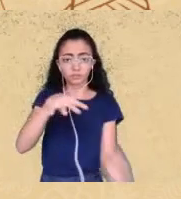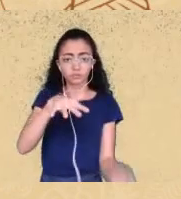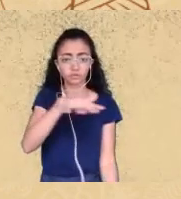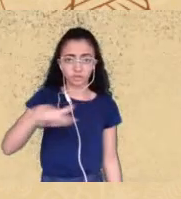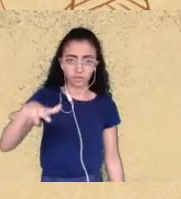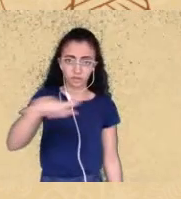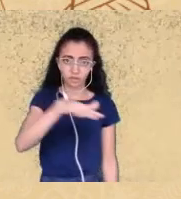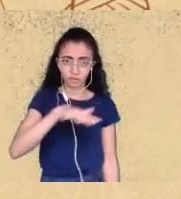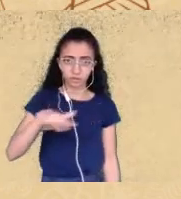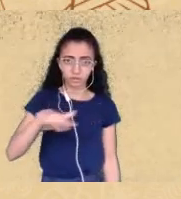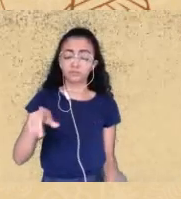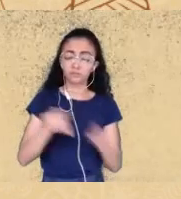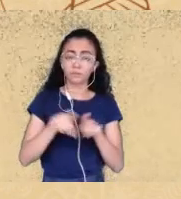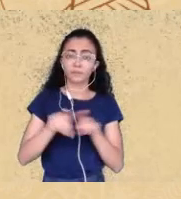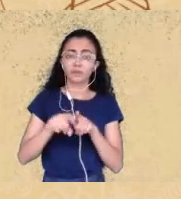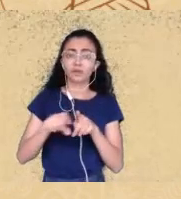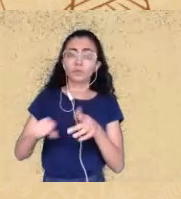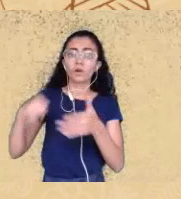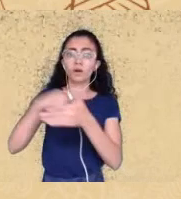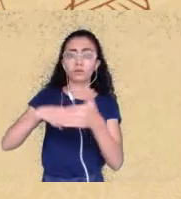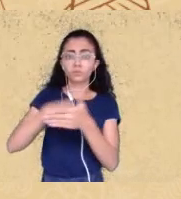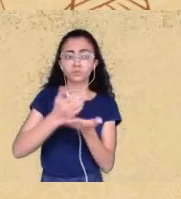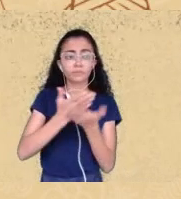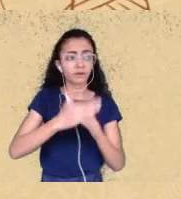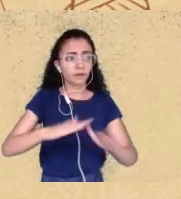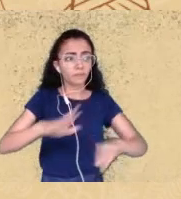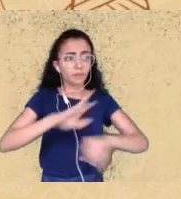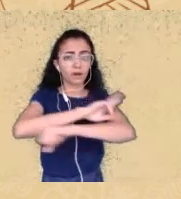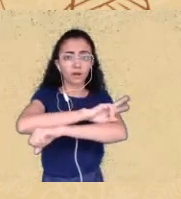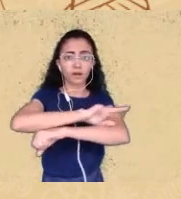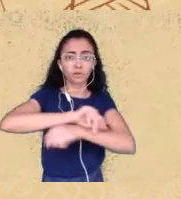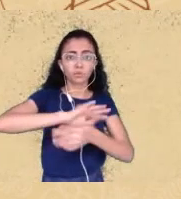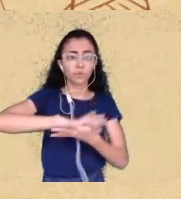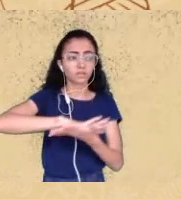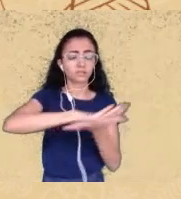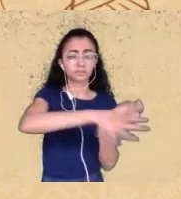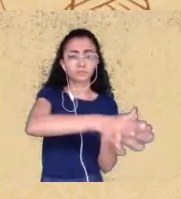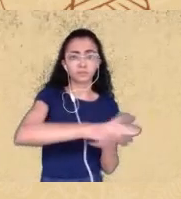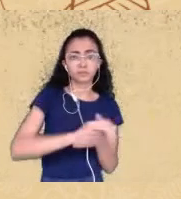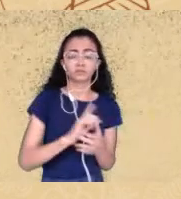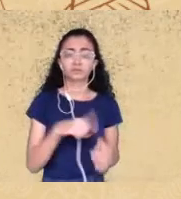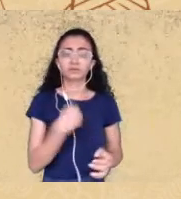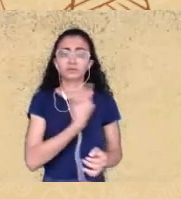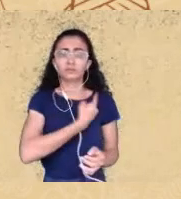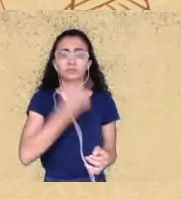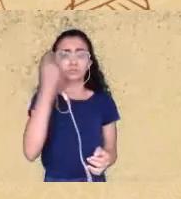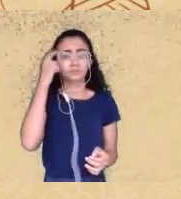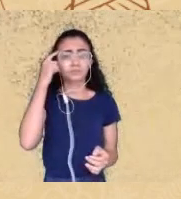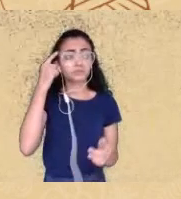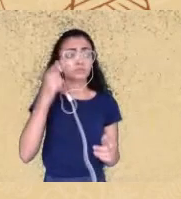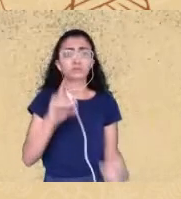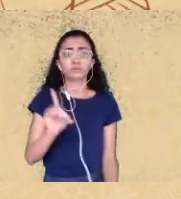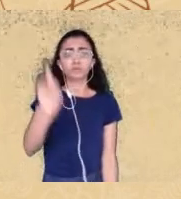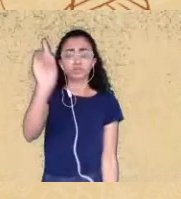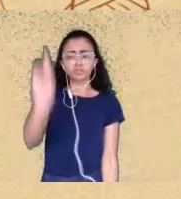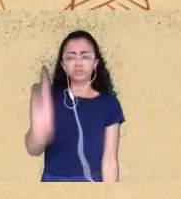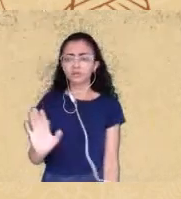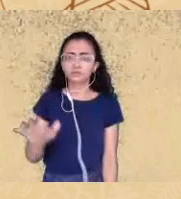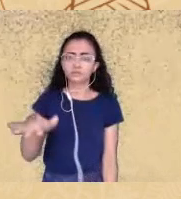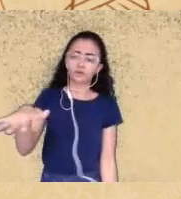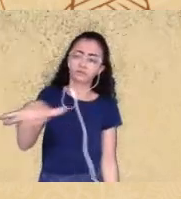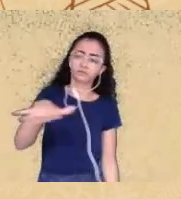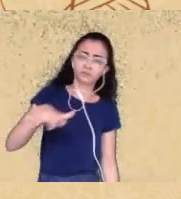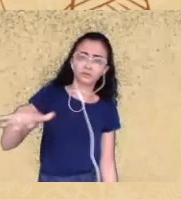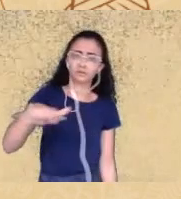epistemicídio porque a gente pensa o que pensa e vive como vive por ter o direito à terra então é pelo modo de